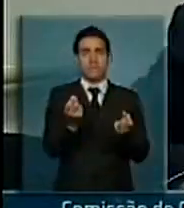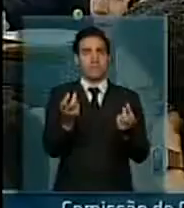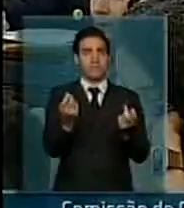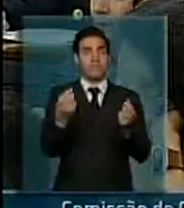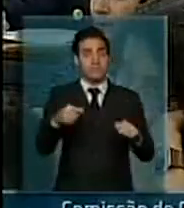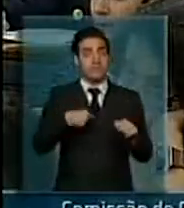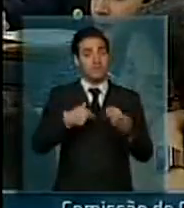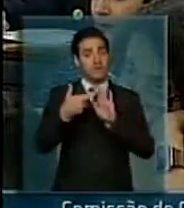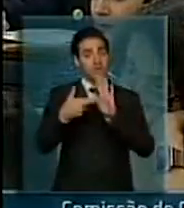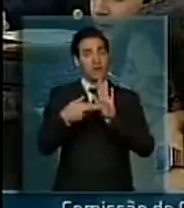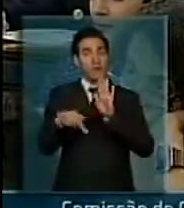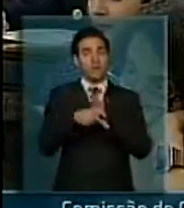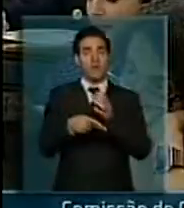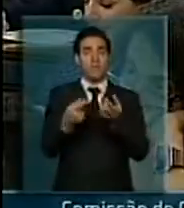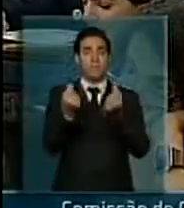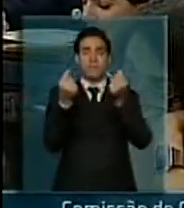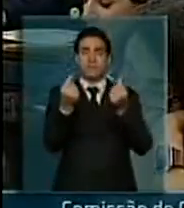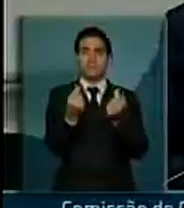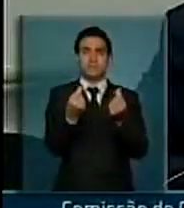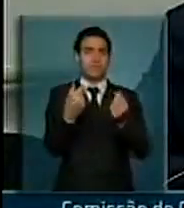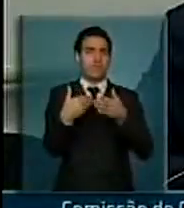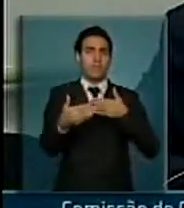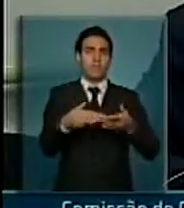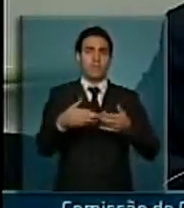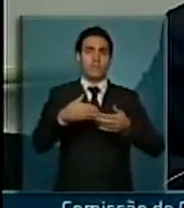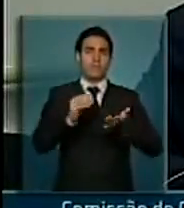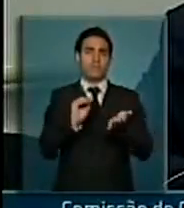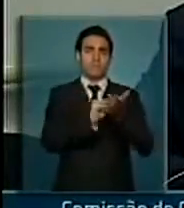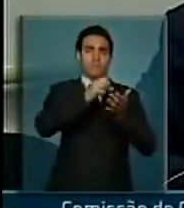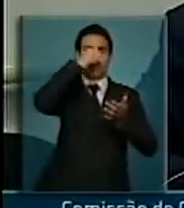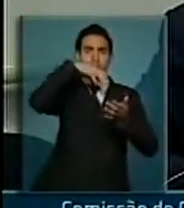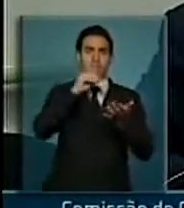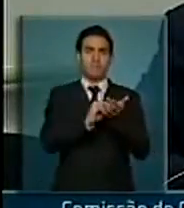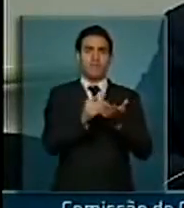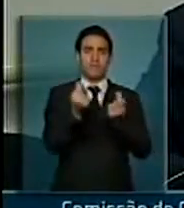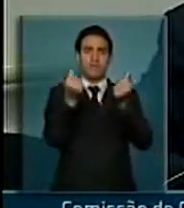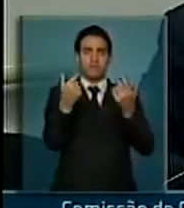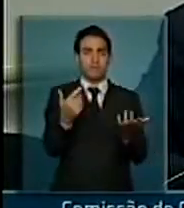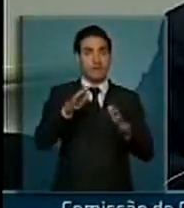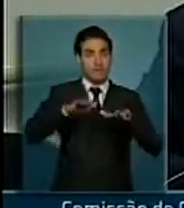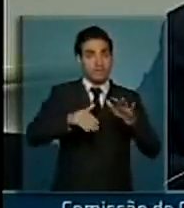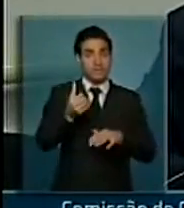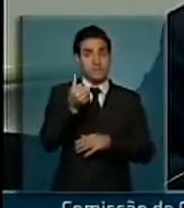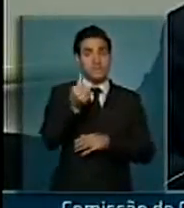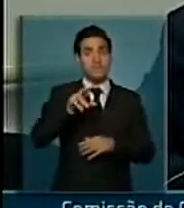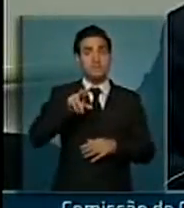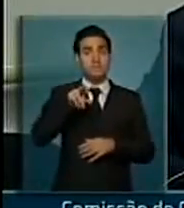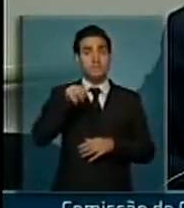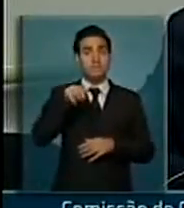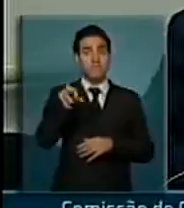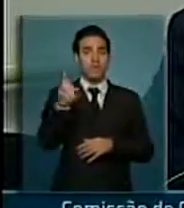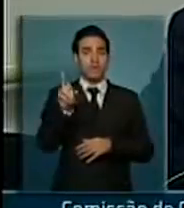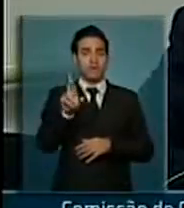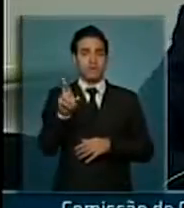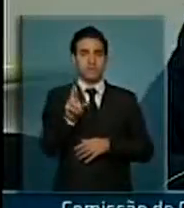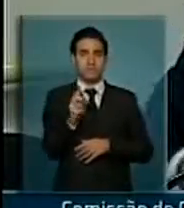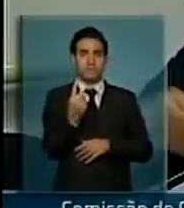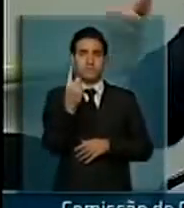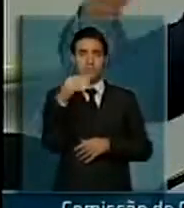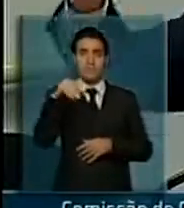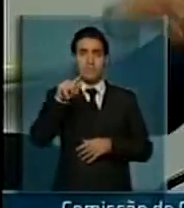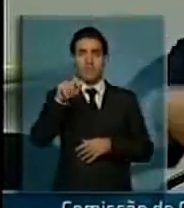que ter um patamar de preço. Não pode ser o preço que eles cobram. Em alguns casos, R$ mil por um megabit real